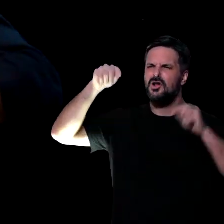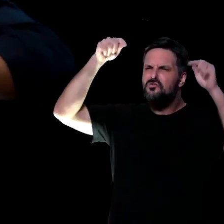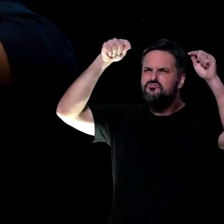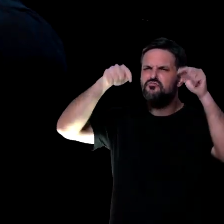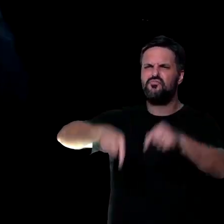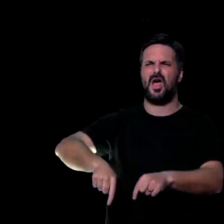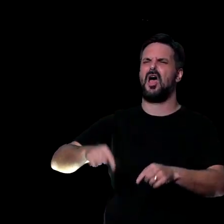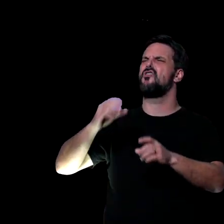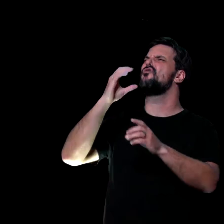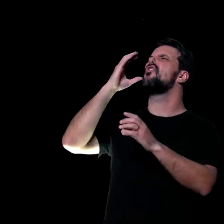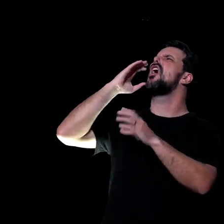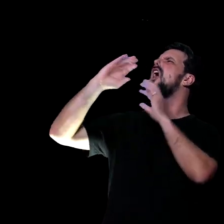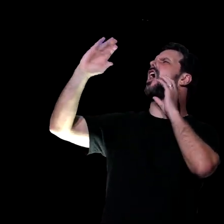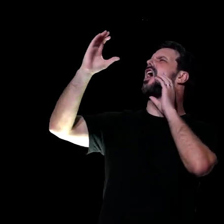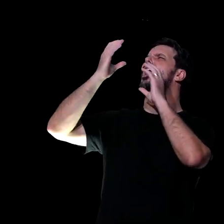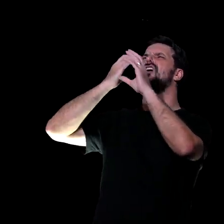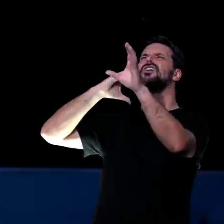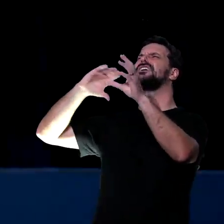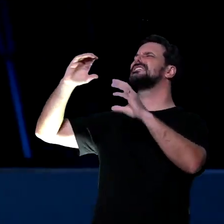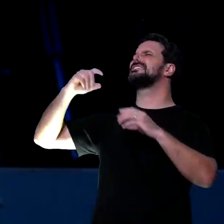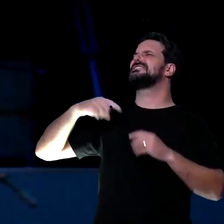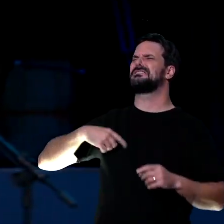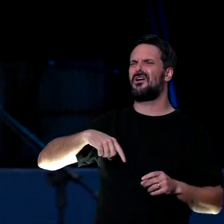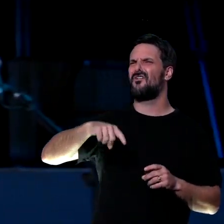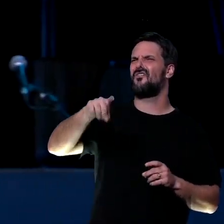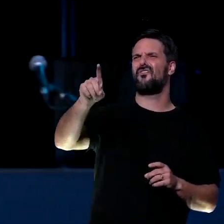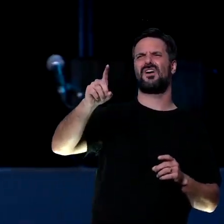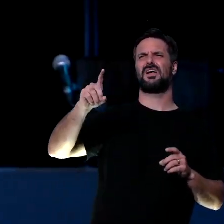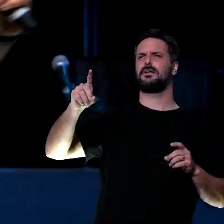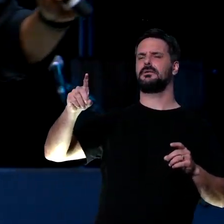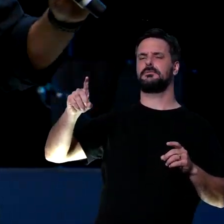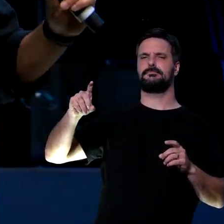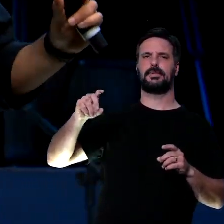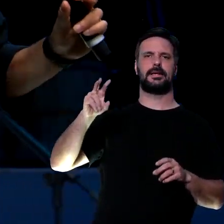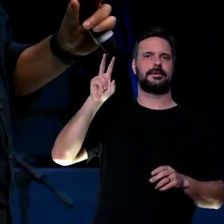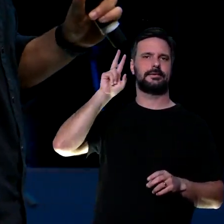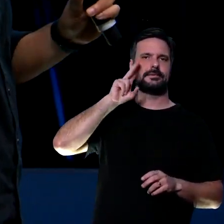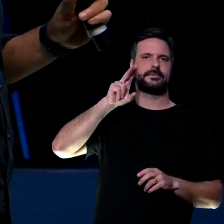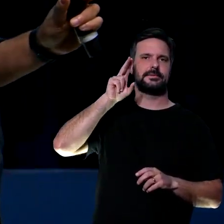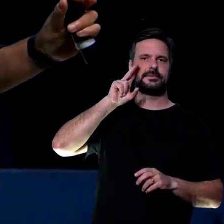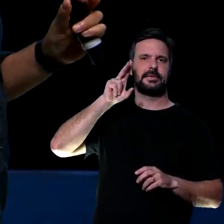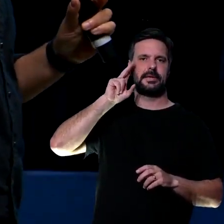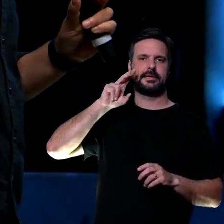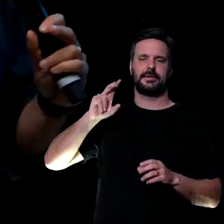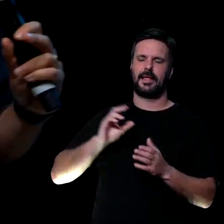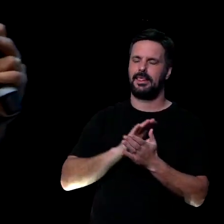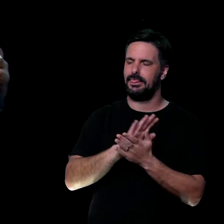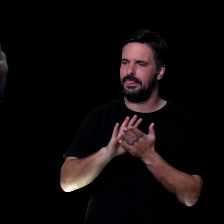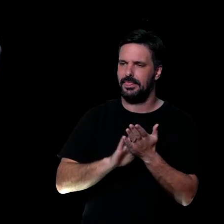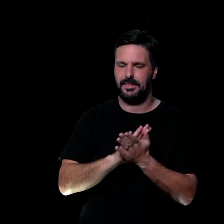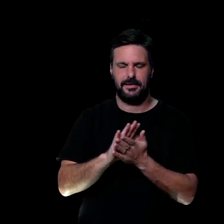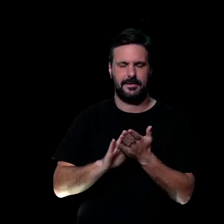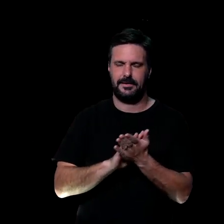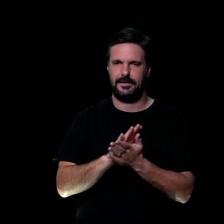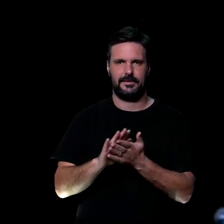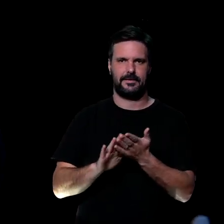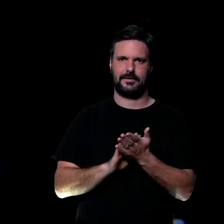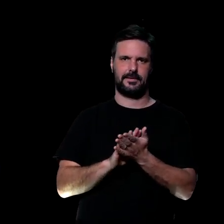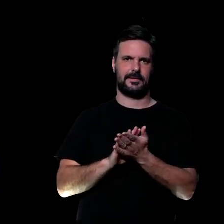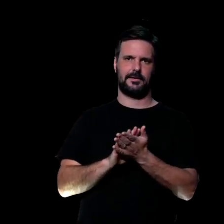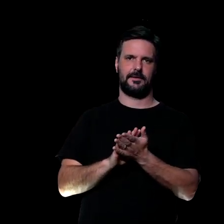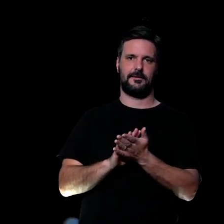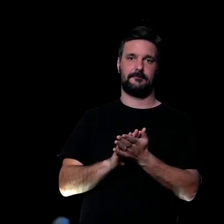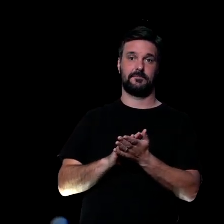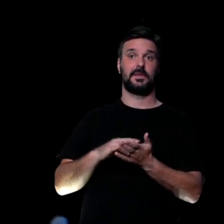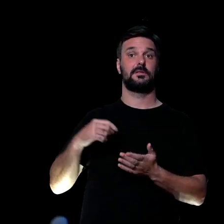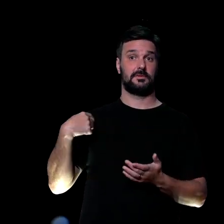Deus, para você cantar para Ele, aí você sai empolgado, mas daí você passa o dia, amanhã, deixando entrar, sabe? A gente precisa